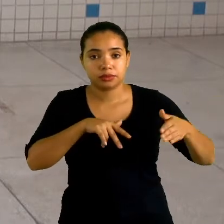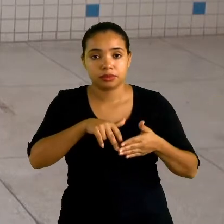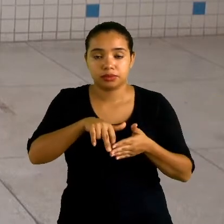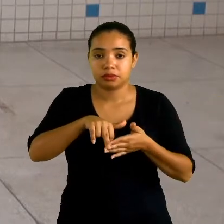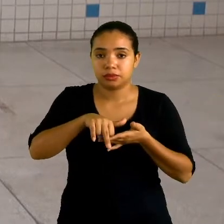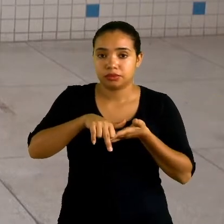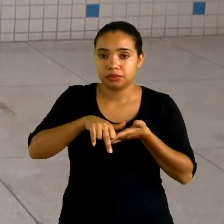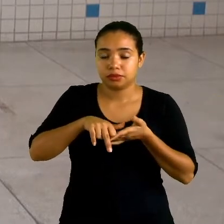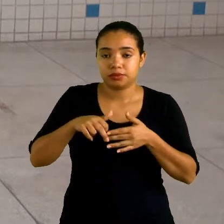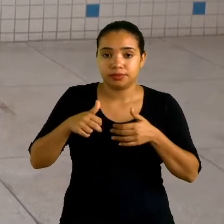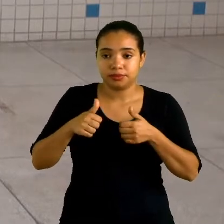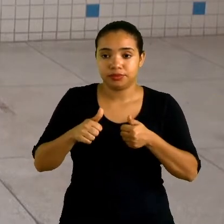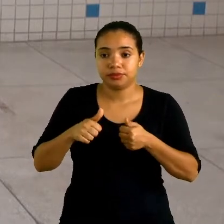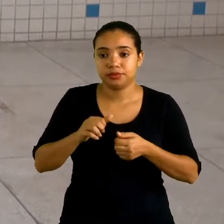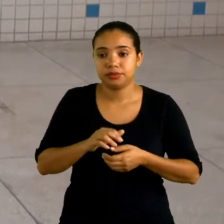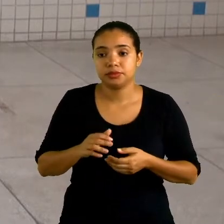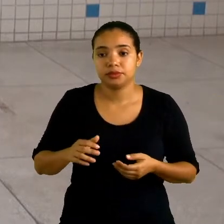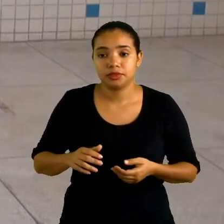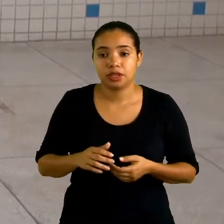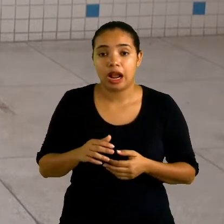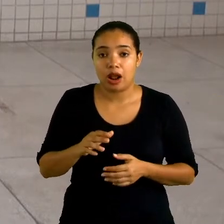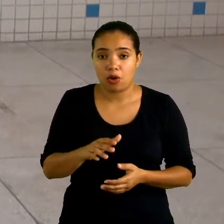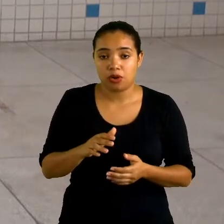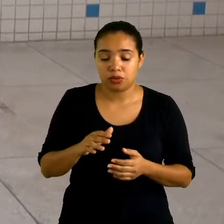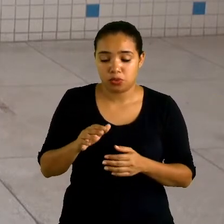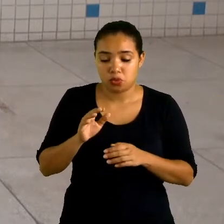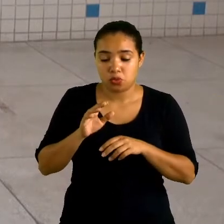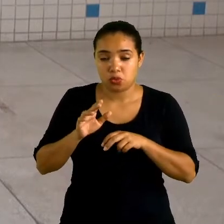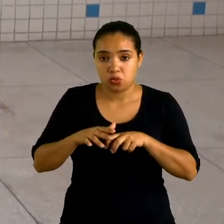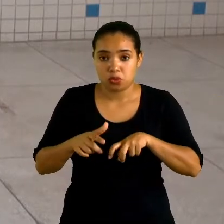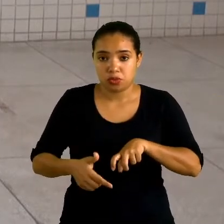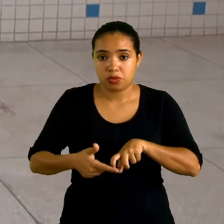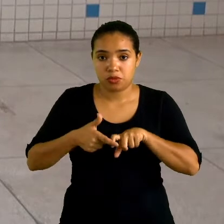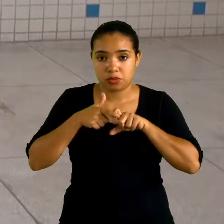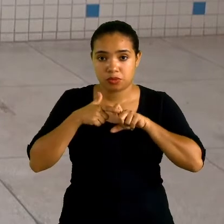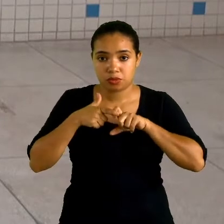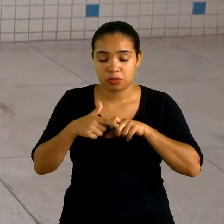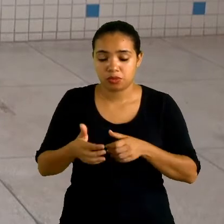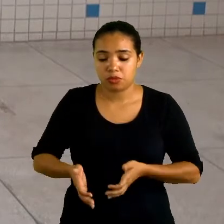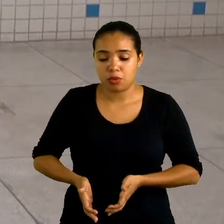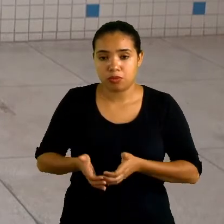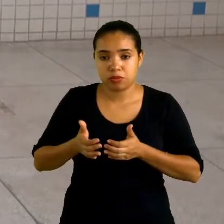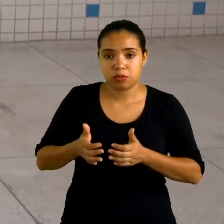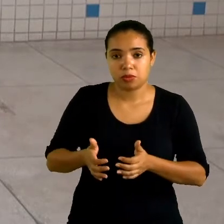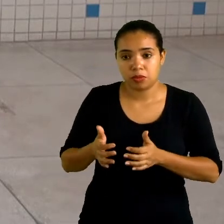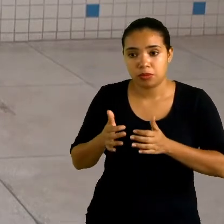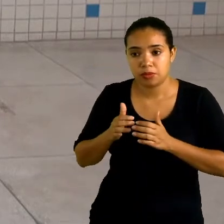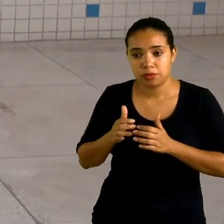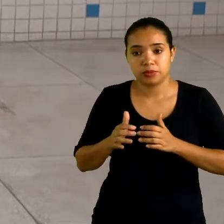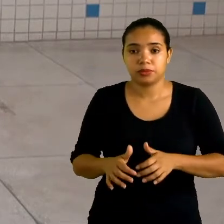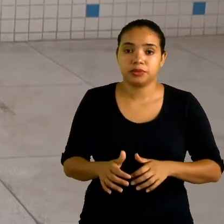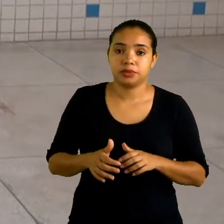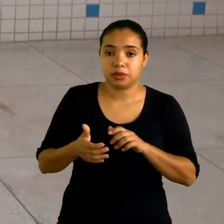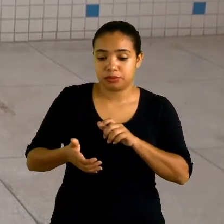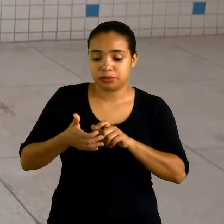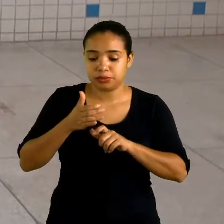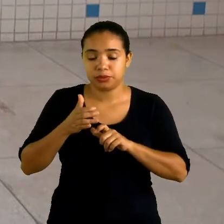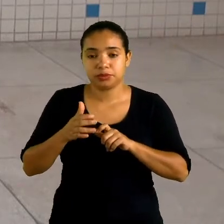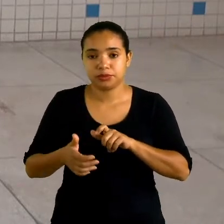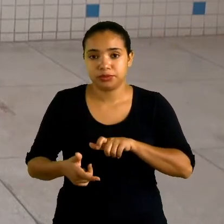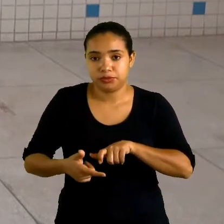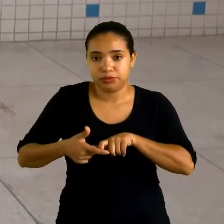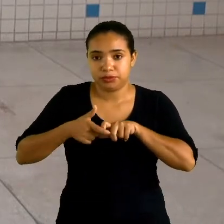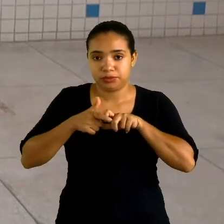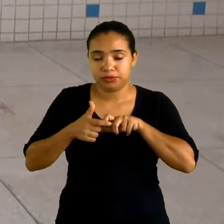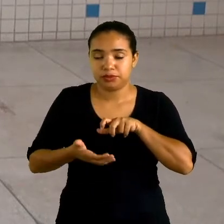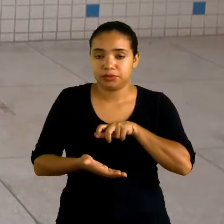isso, desceu, agora, abraça lá o joelho, levanta aí, perna esticada,